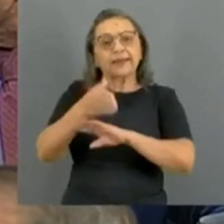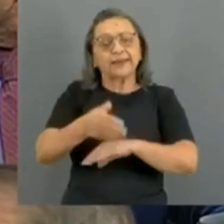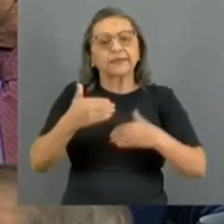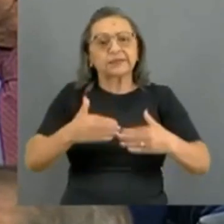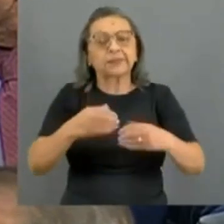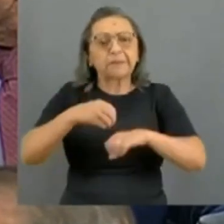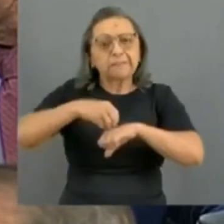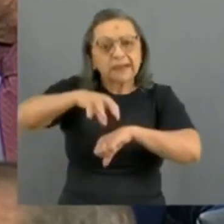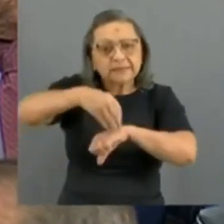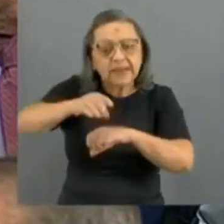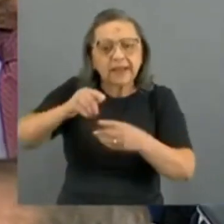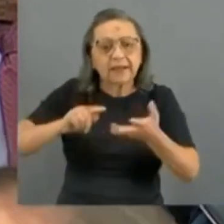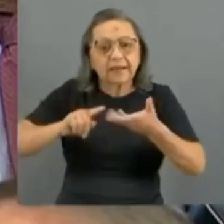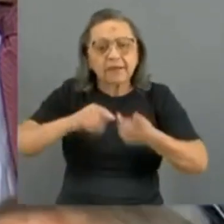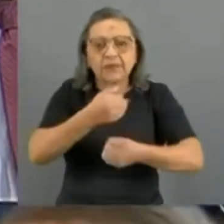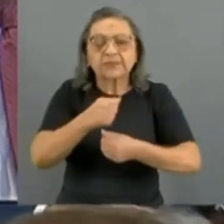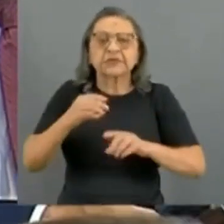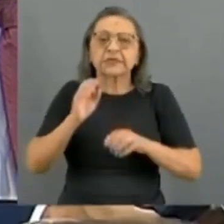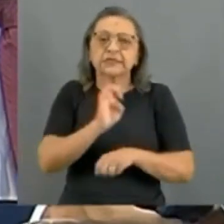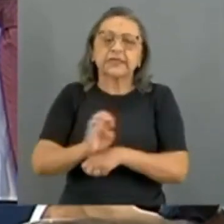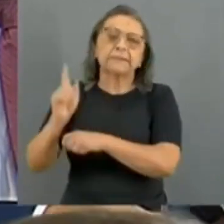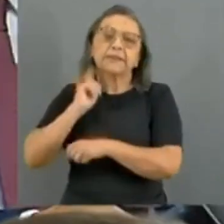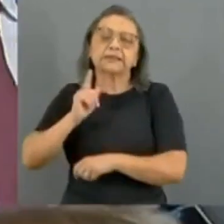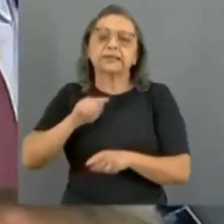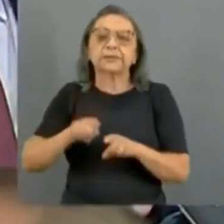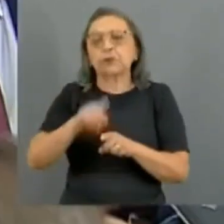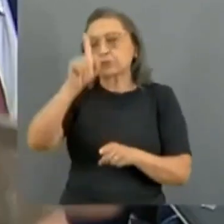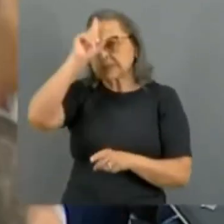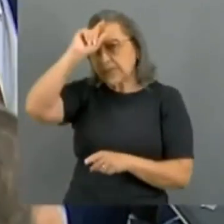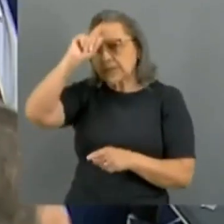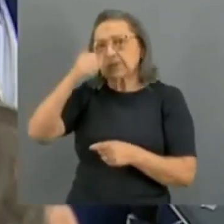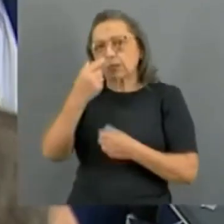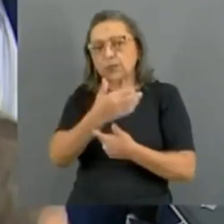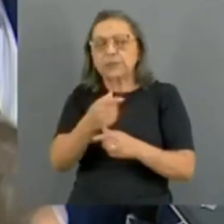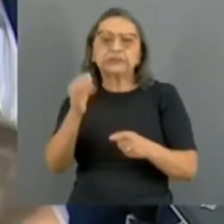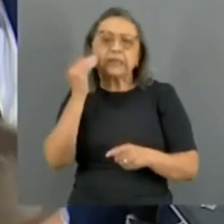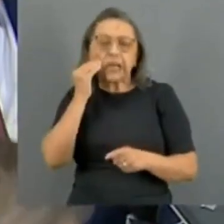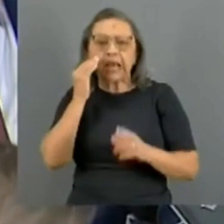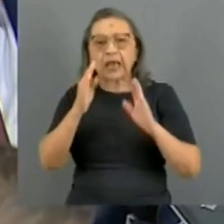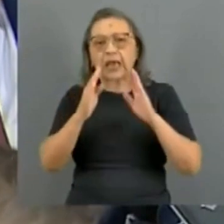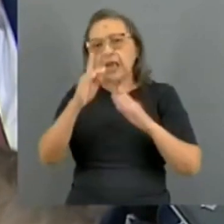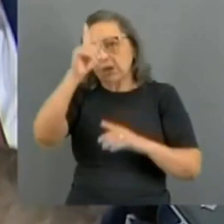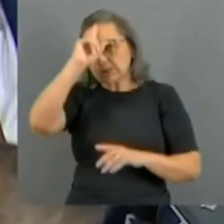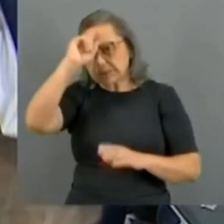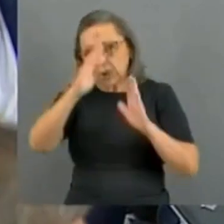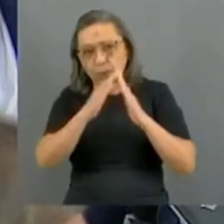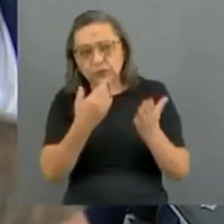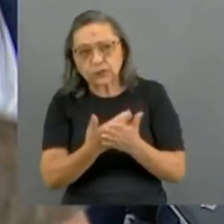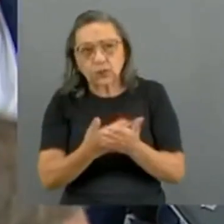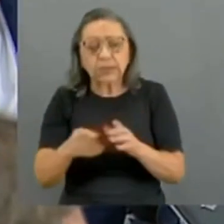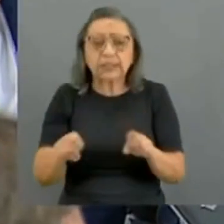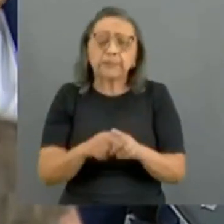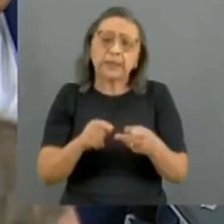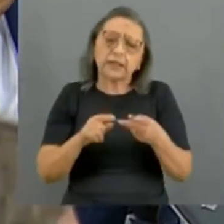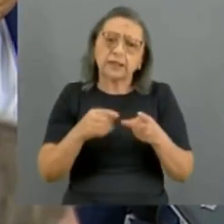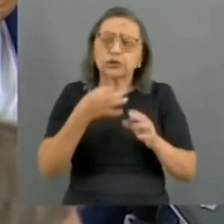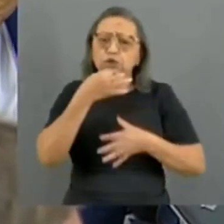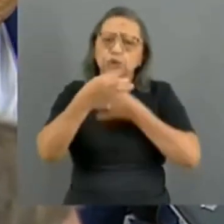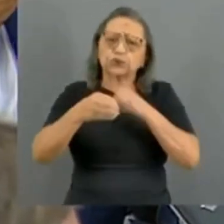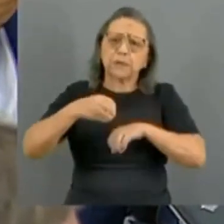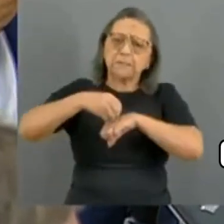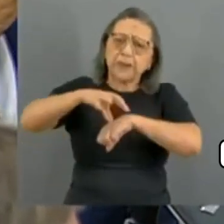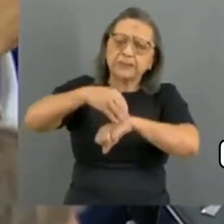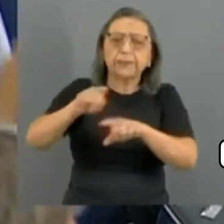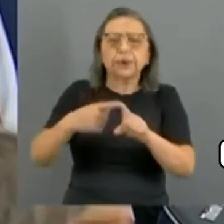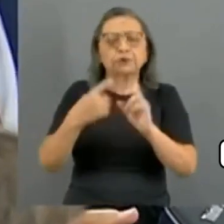Gerais, sobre a questão dos hospitais regionais que tem, para a gente tentar hospital escola e também deixar sugestões também, em parceria com o